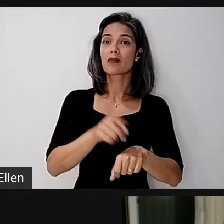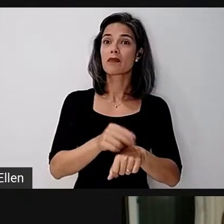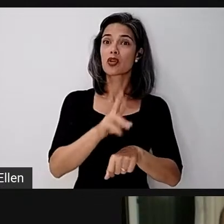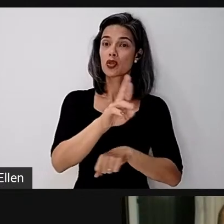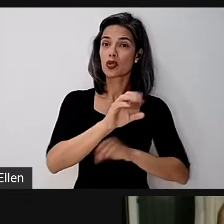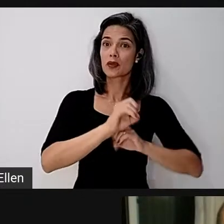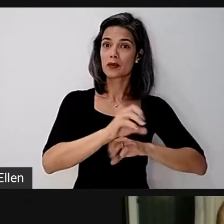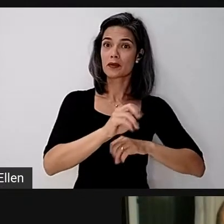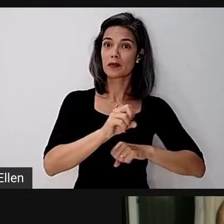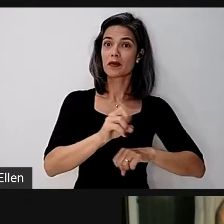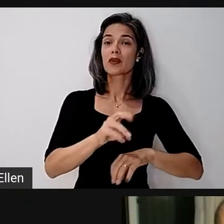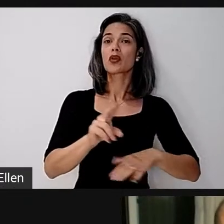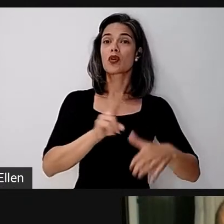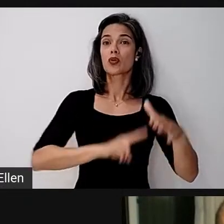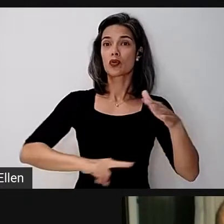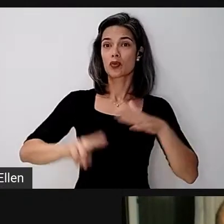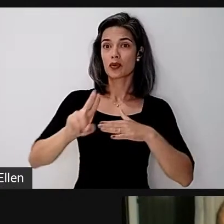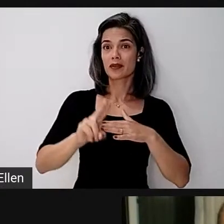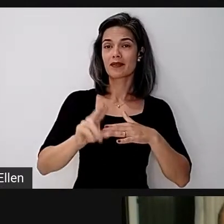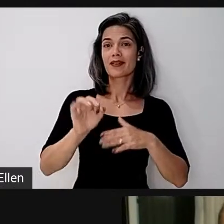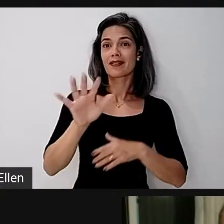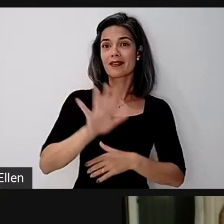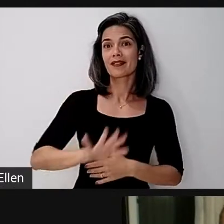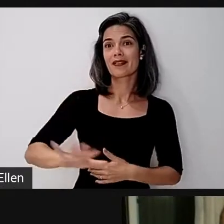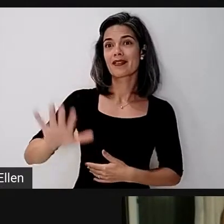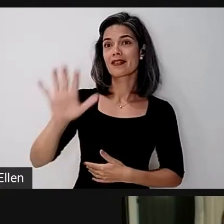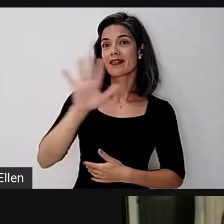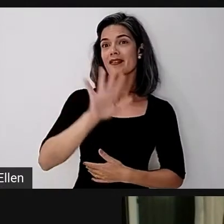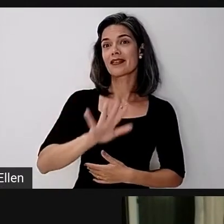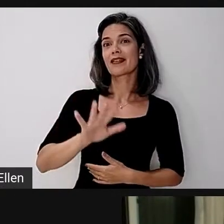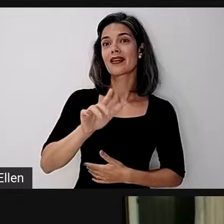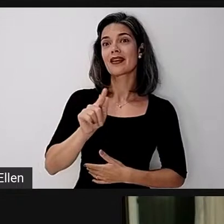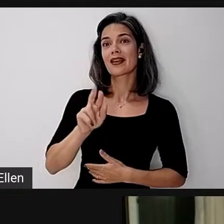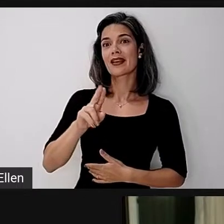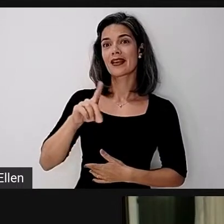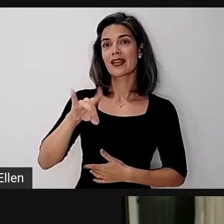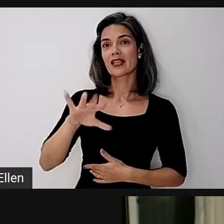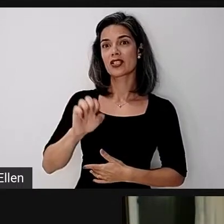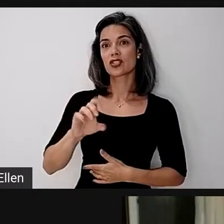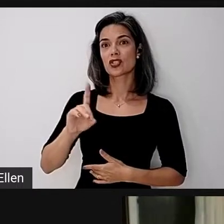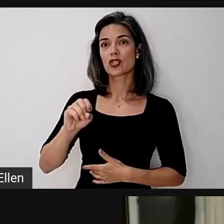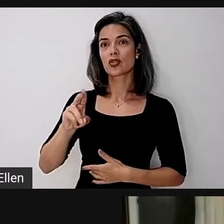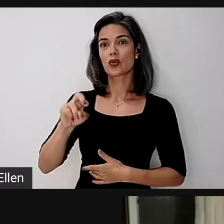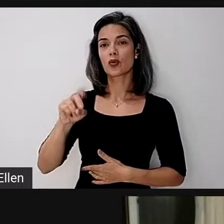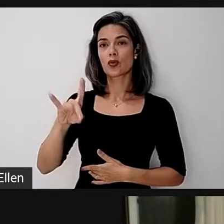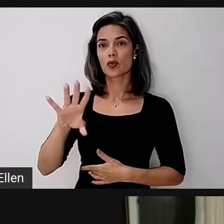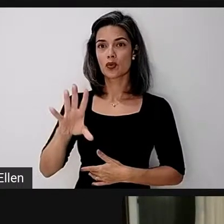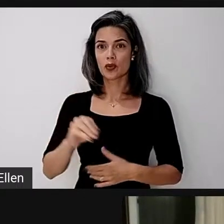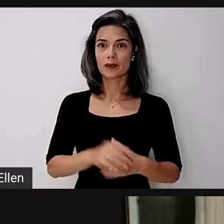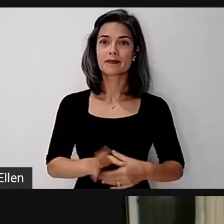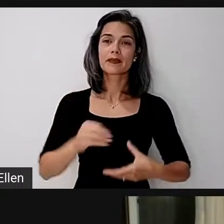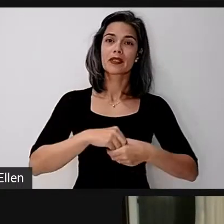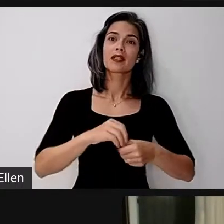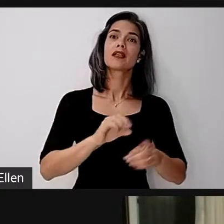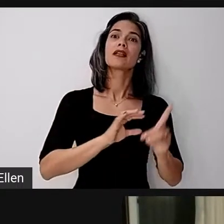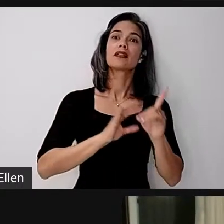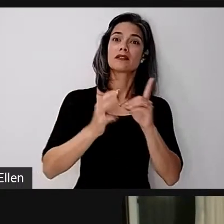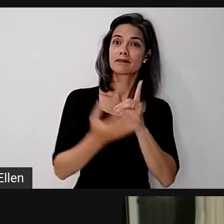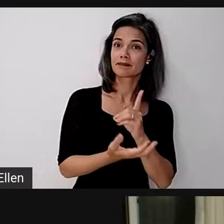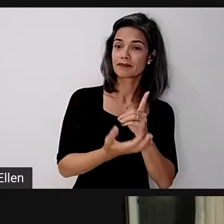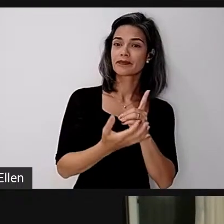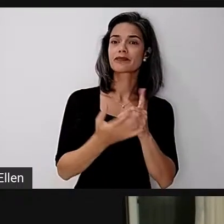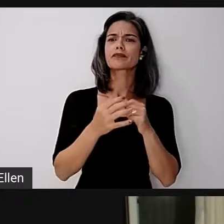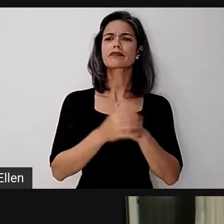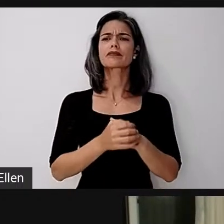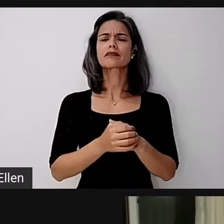pela Universidade Federal da Grande Dourado. Professor associado do Departamento de Educação, Política e Sociedade, e